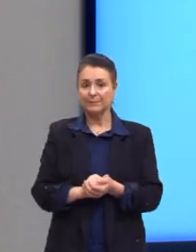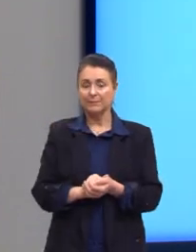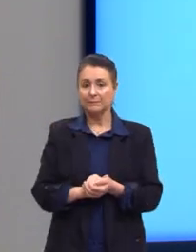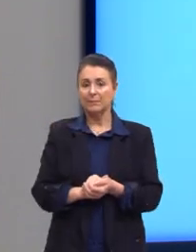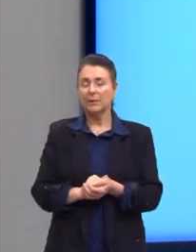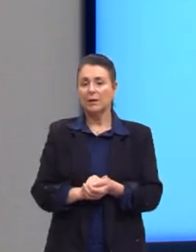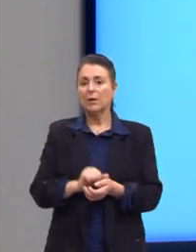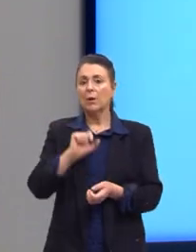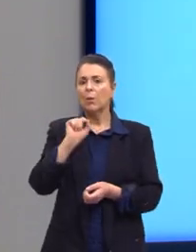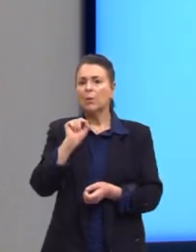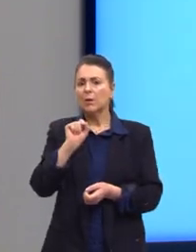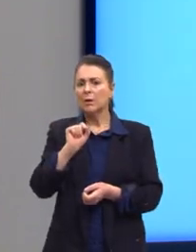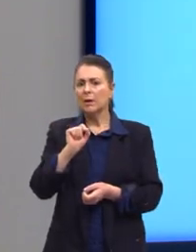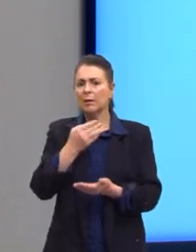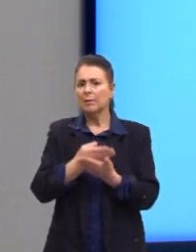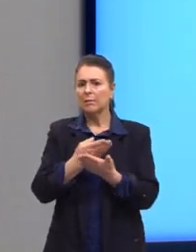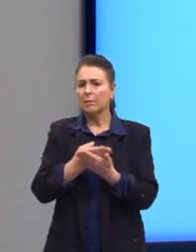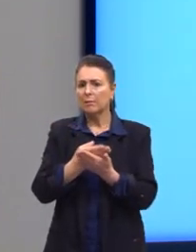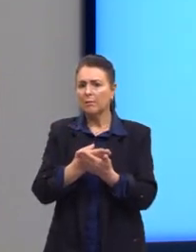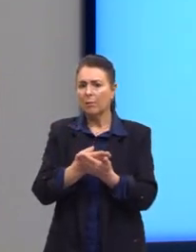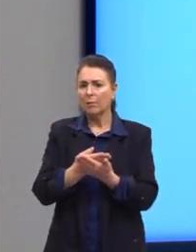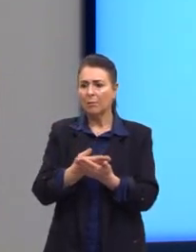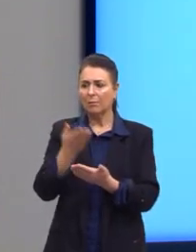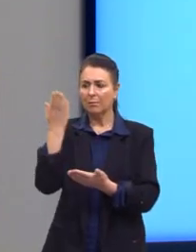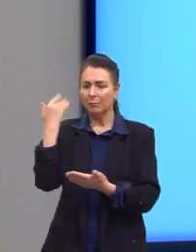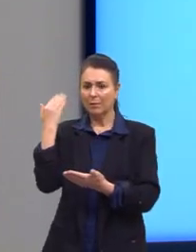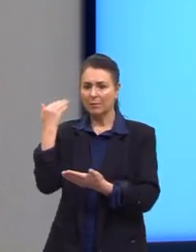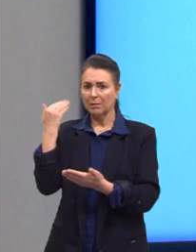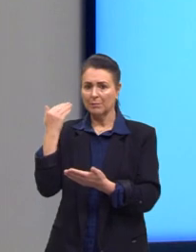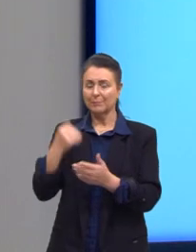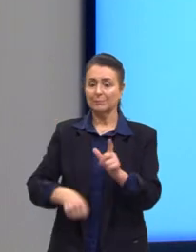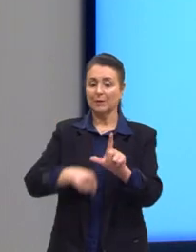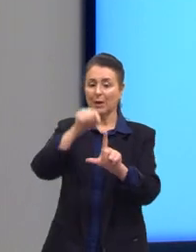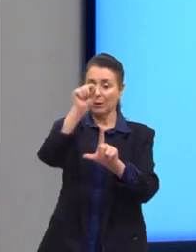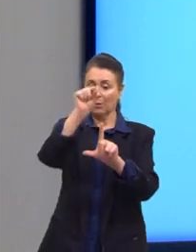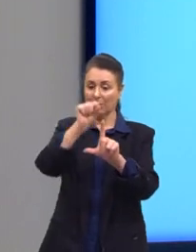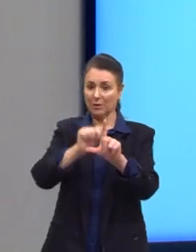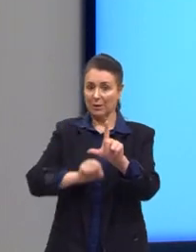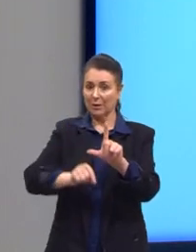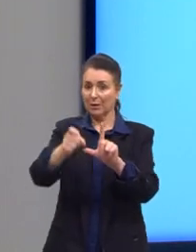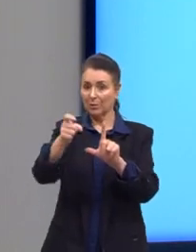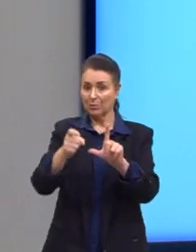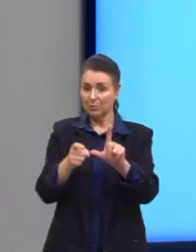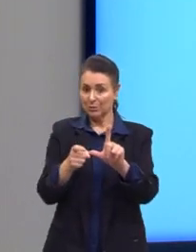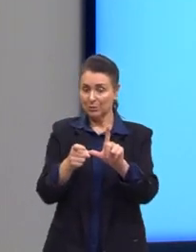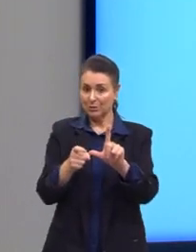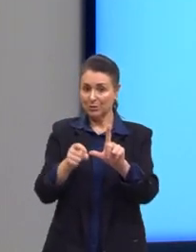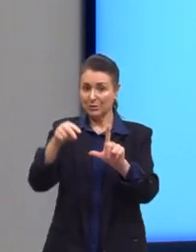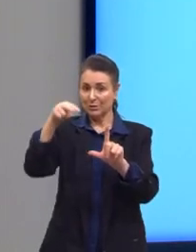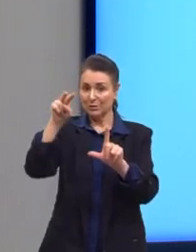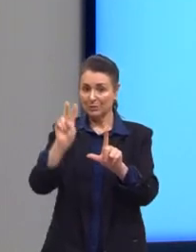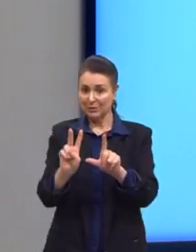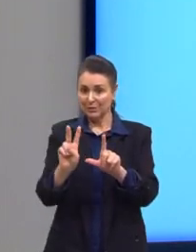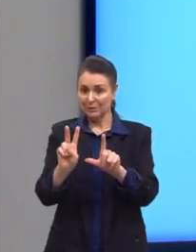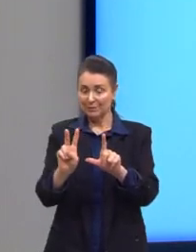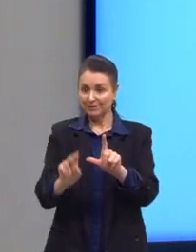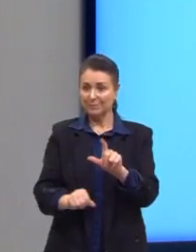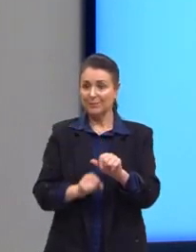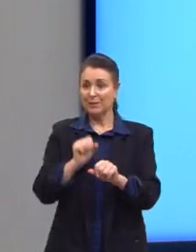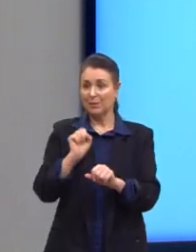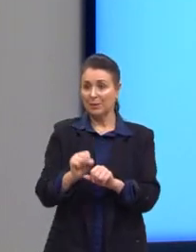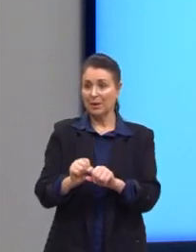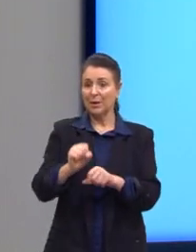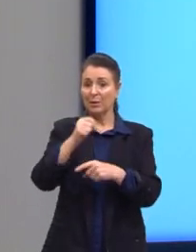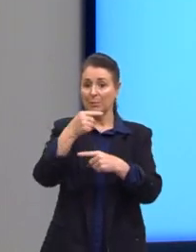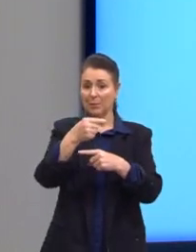O que que nós vimos na aula passada, né? A coordenada do x vértice é menos b sobre 2a. Mas nós sabemos que